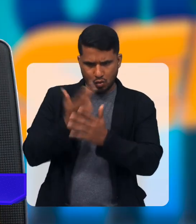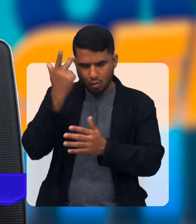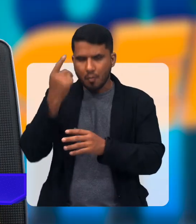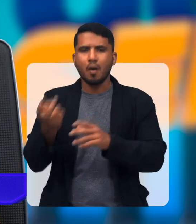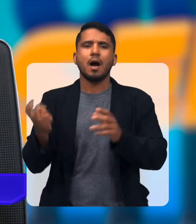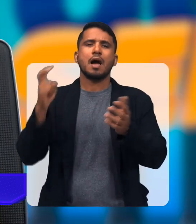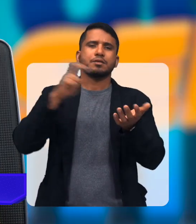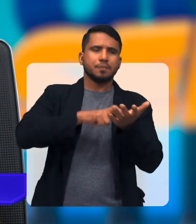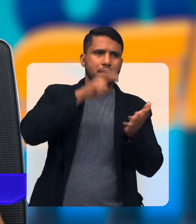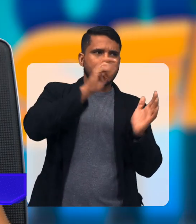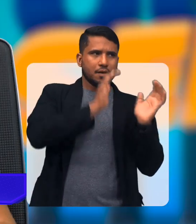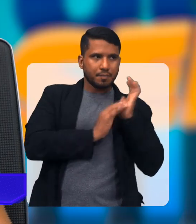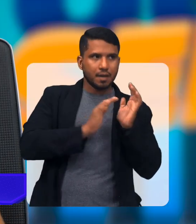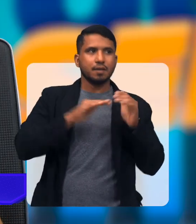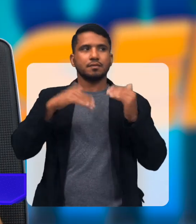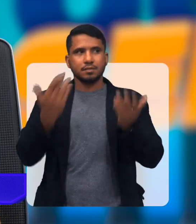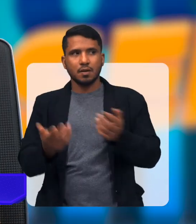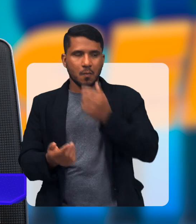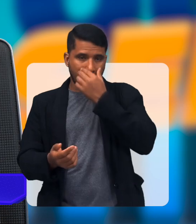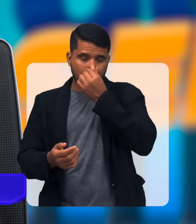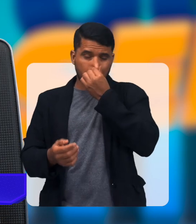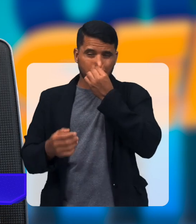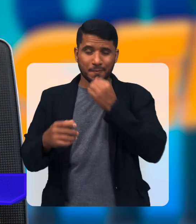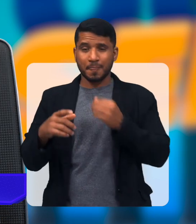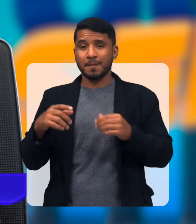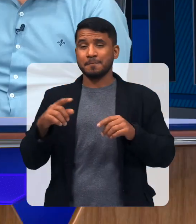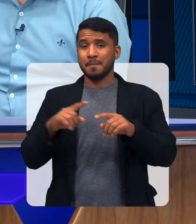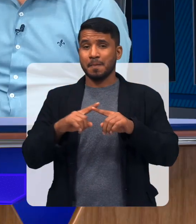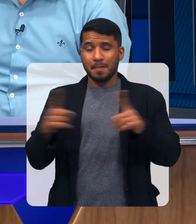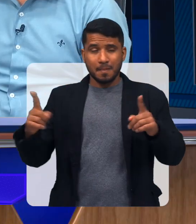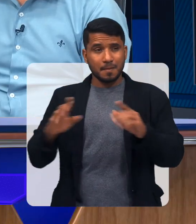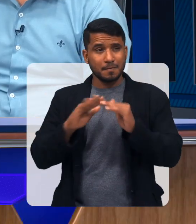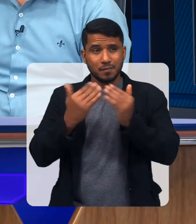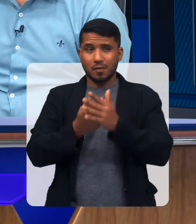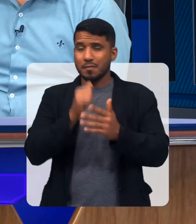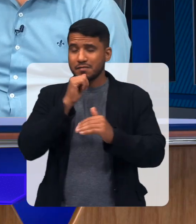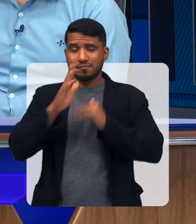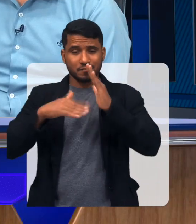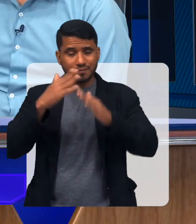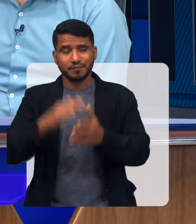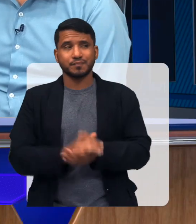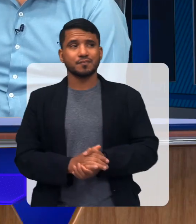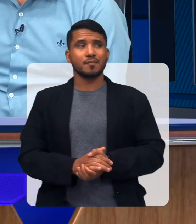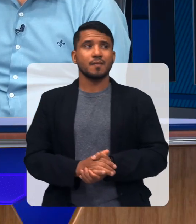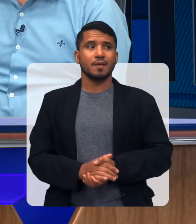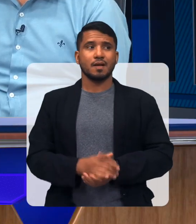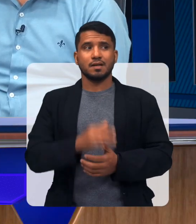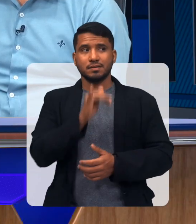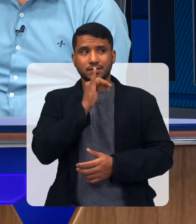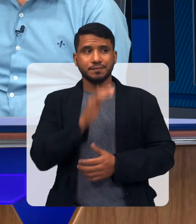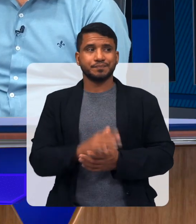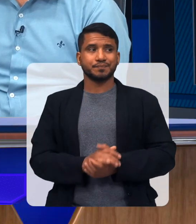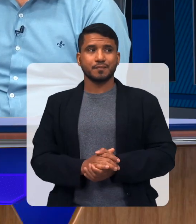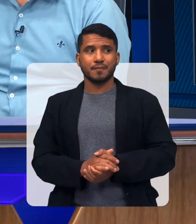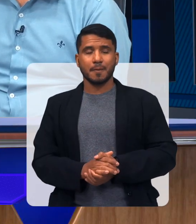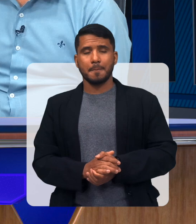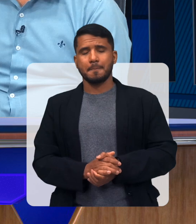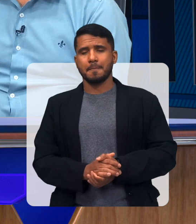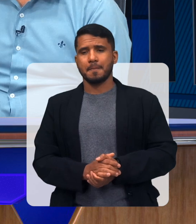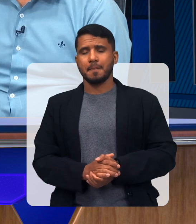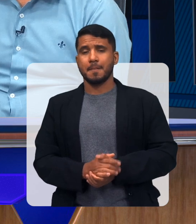preparadas Ainda tem muito o que avançar Ainda existe essa alegação? Sim Porque, assim,